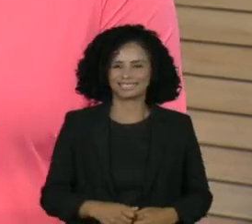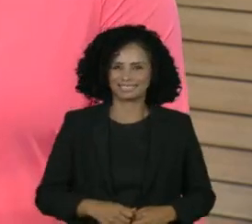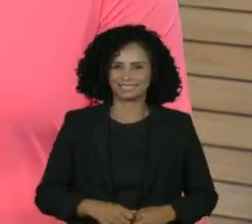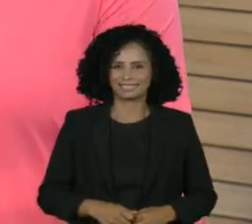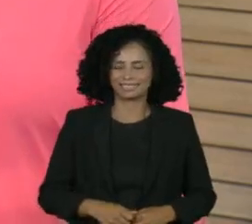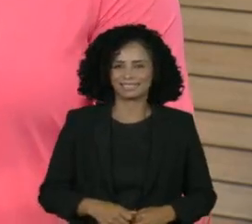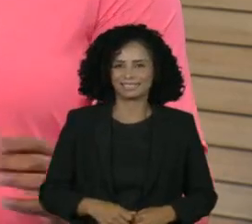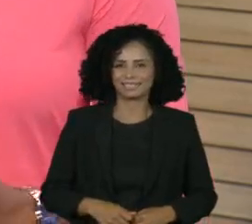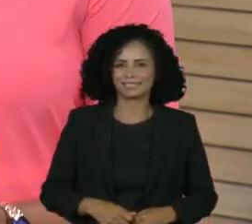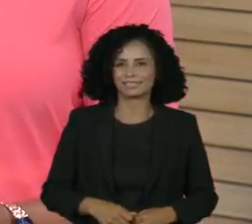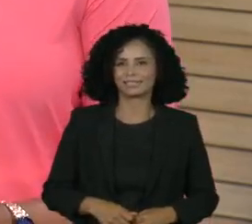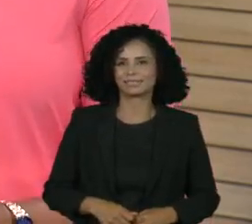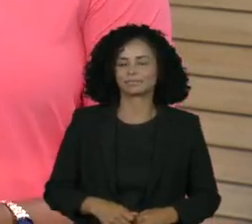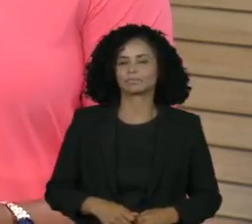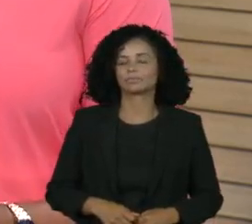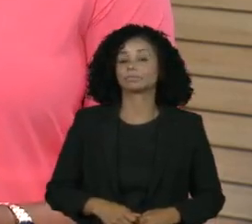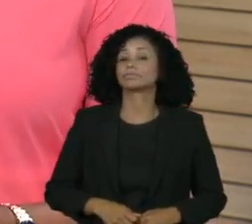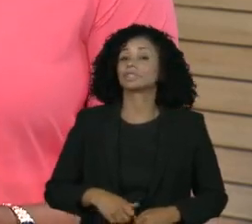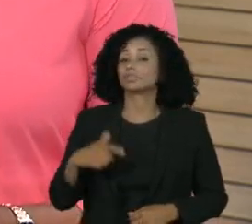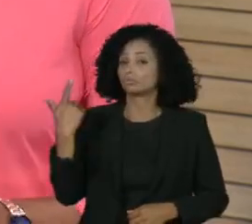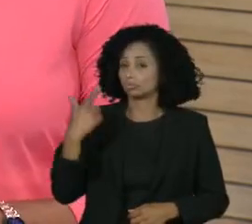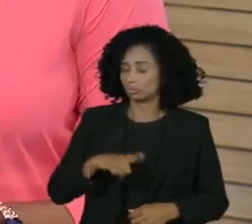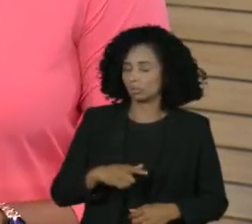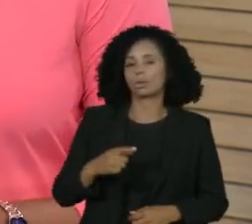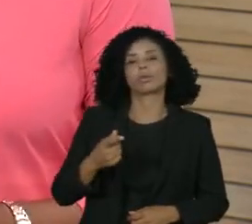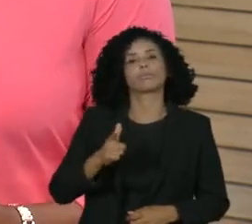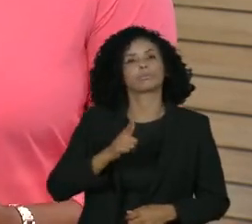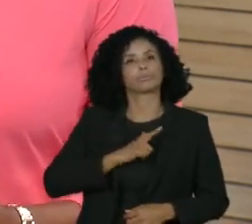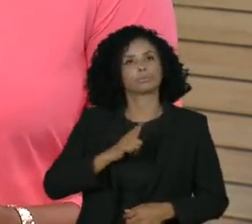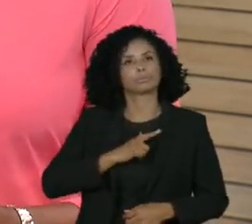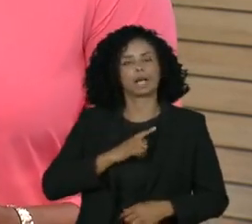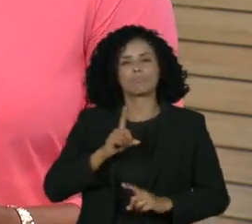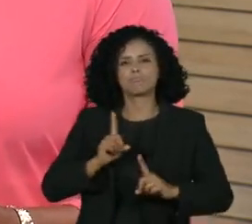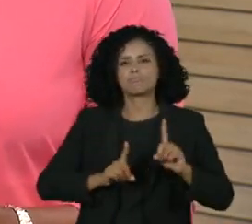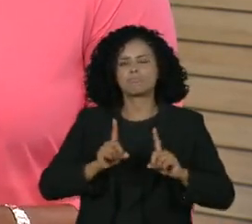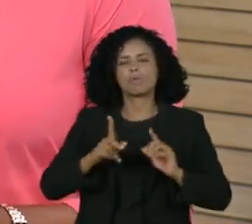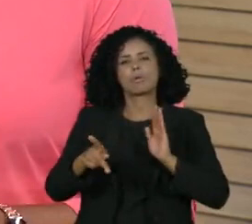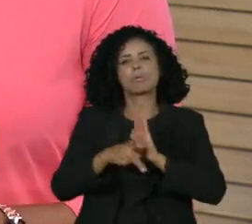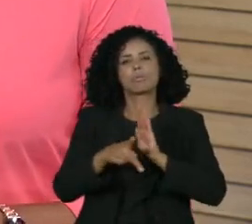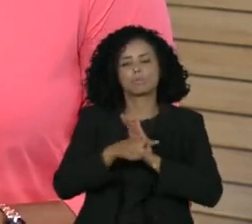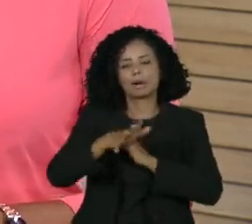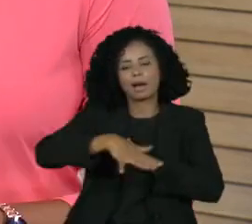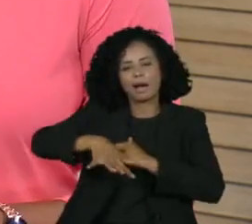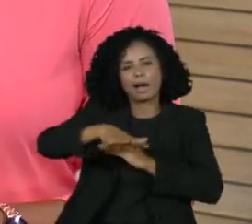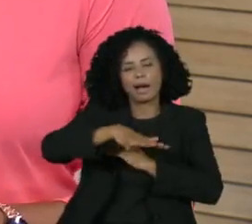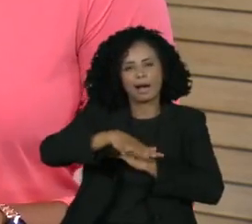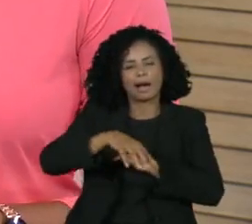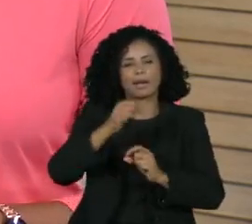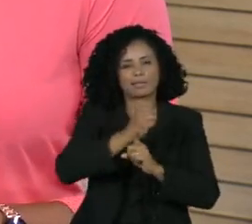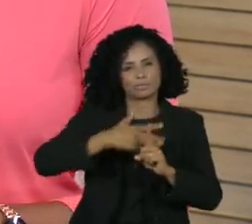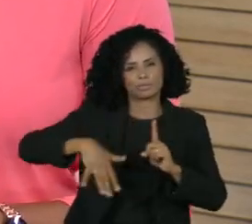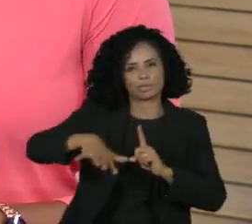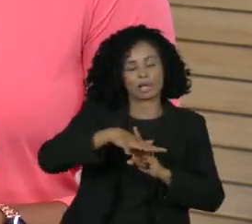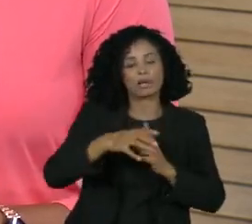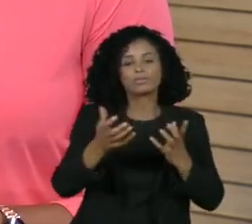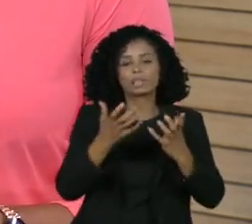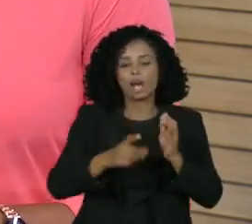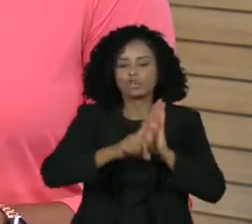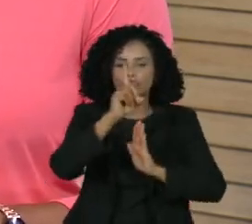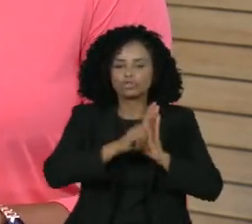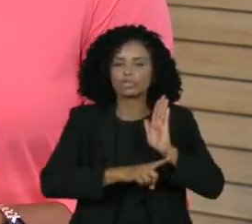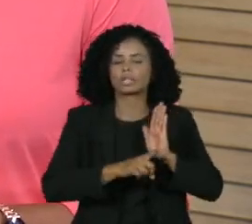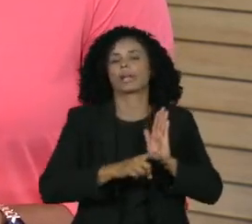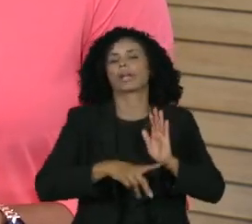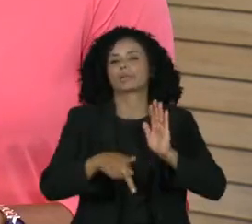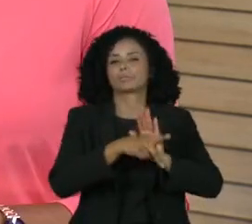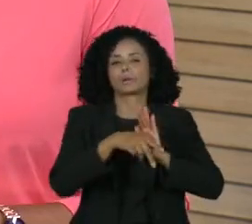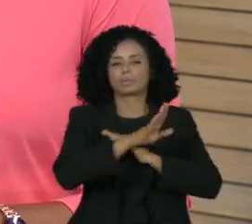Um movimento apartidário que reúne diferentes setores da sociedade civil quer colocar os direitos básicos